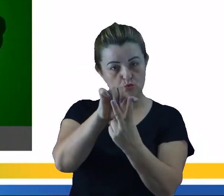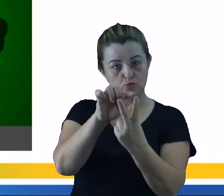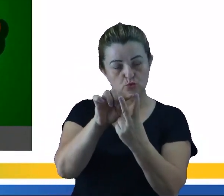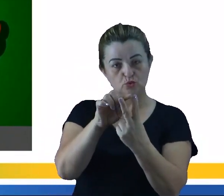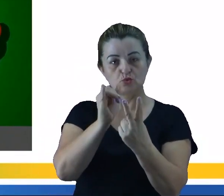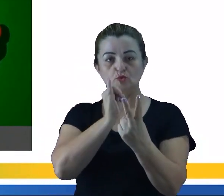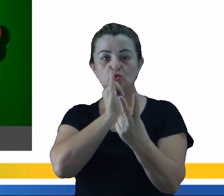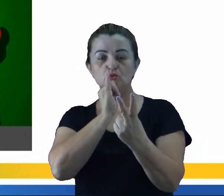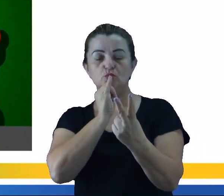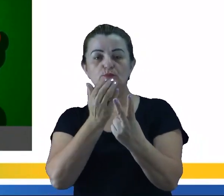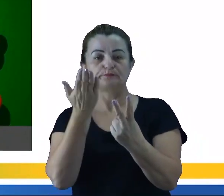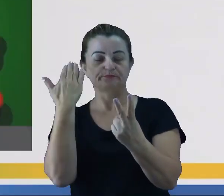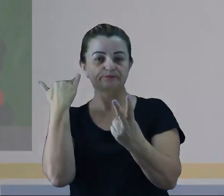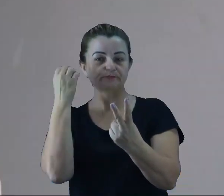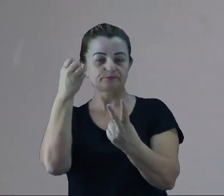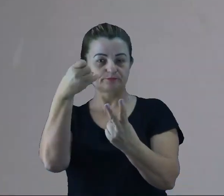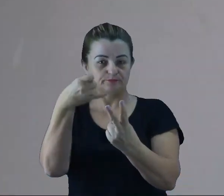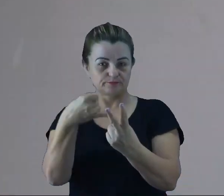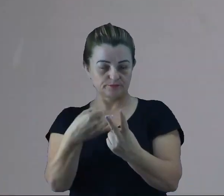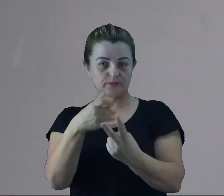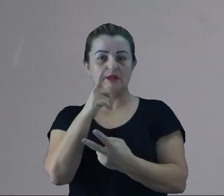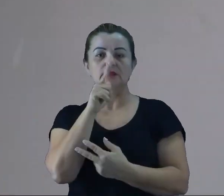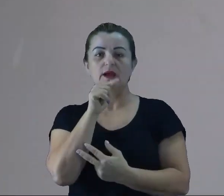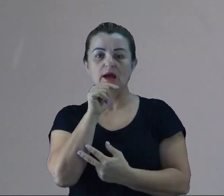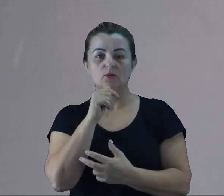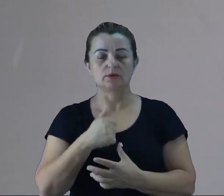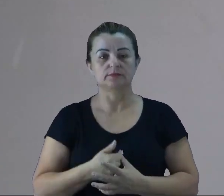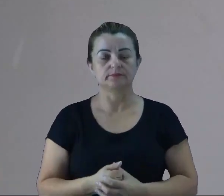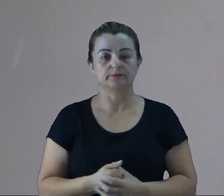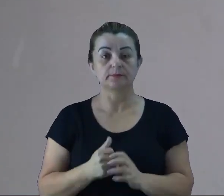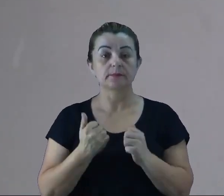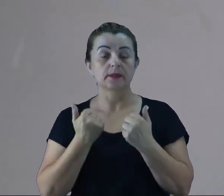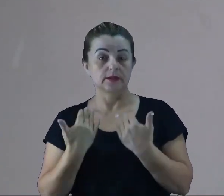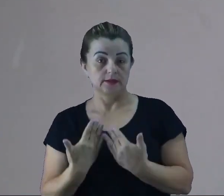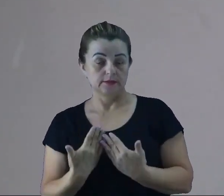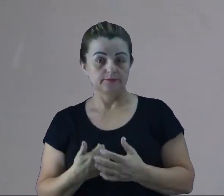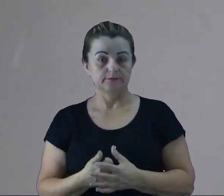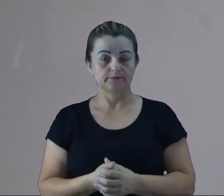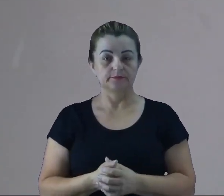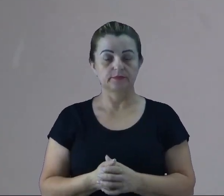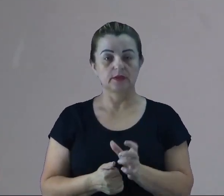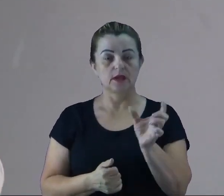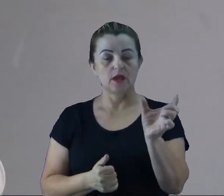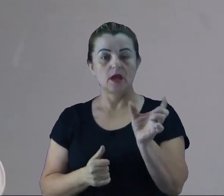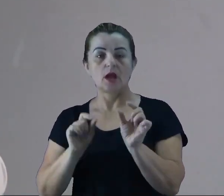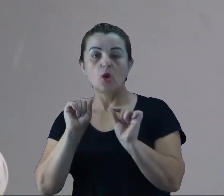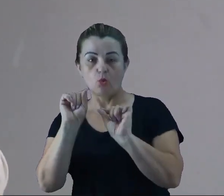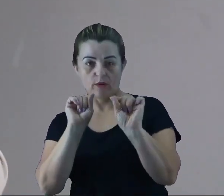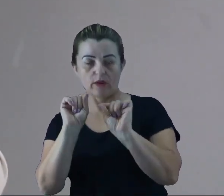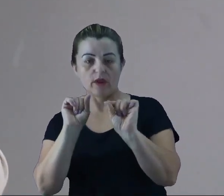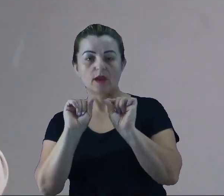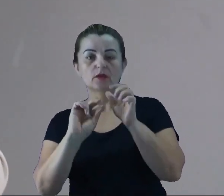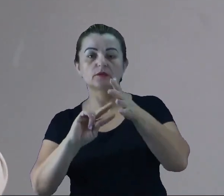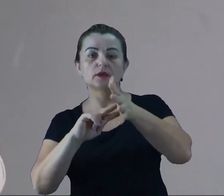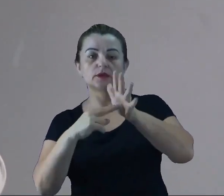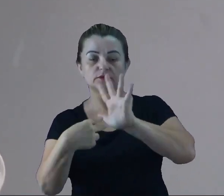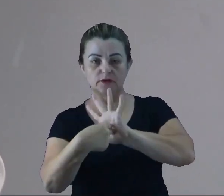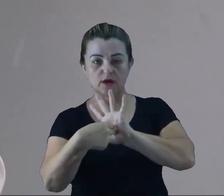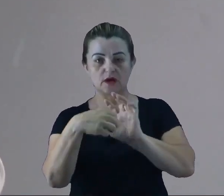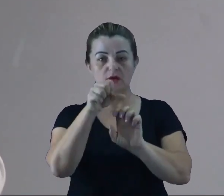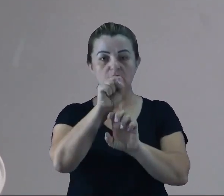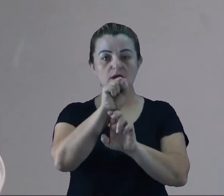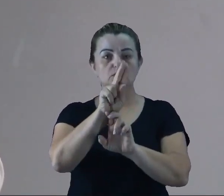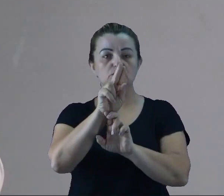já falou anteriormente, que é a água. Então essa é a definição do que é uma substância.